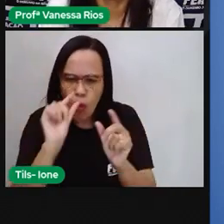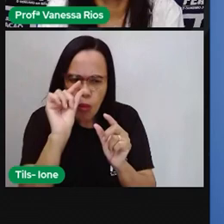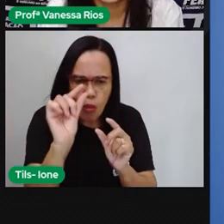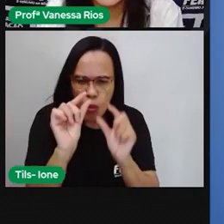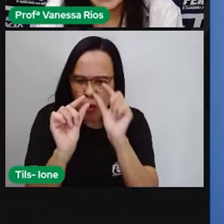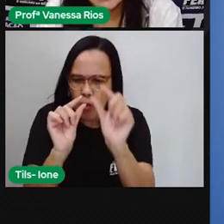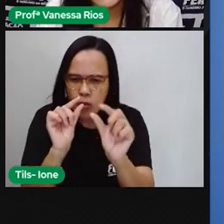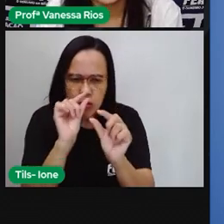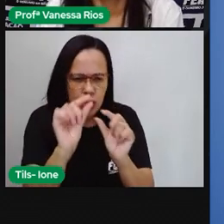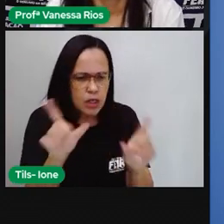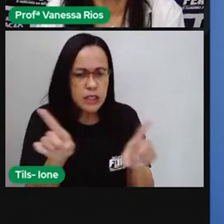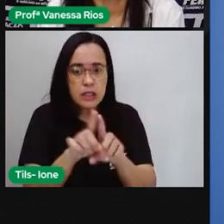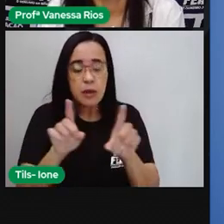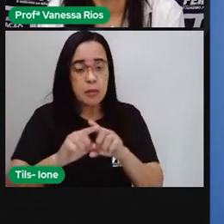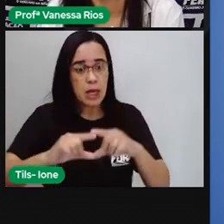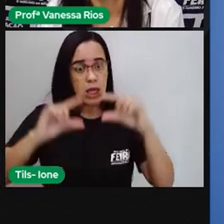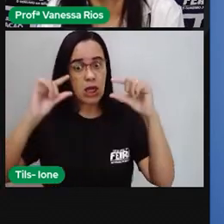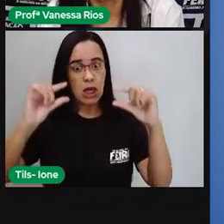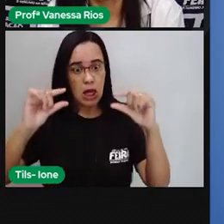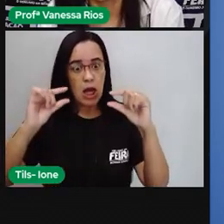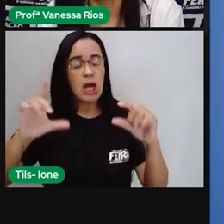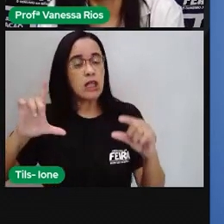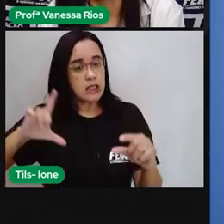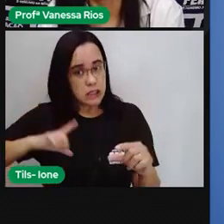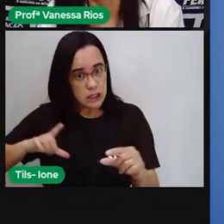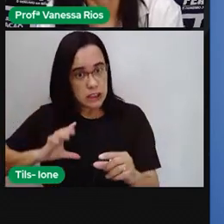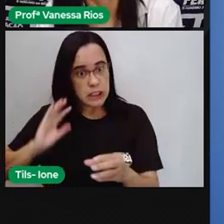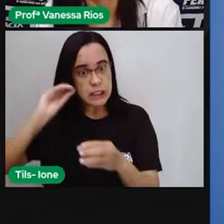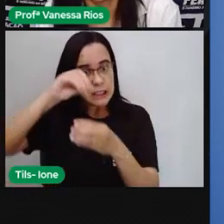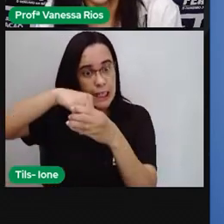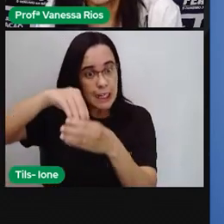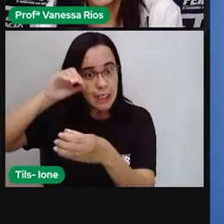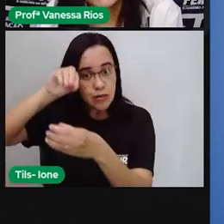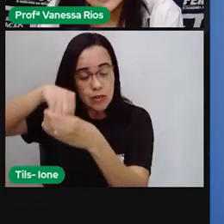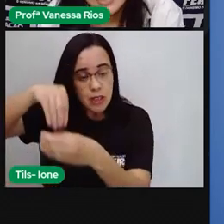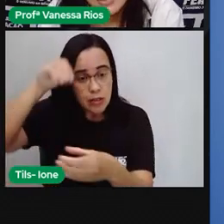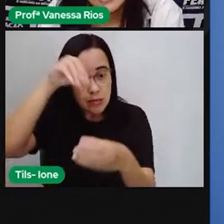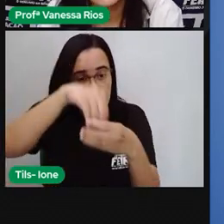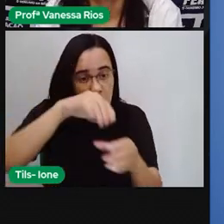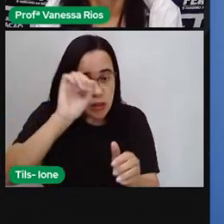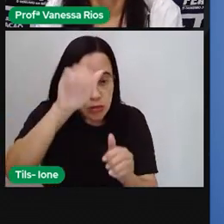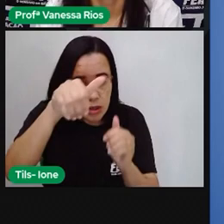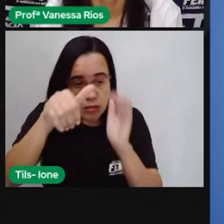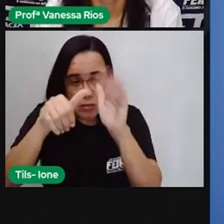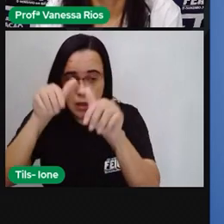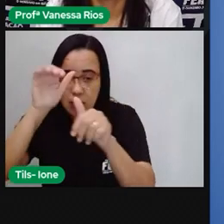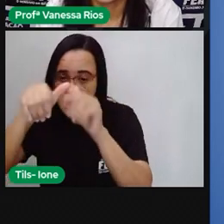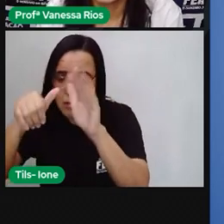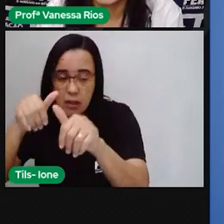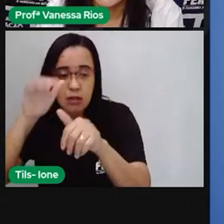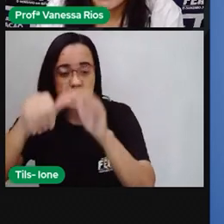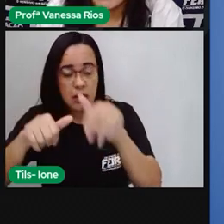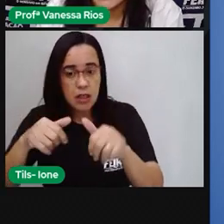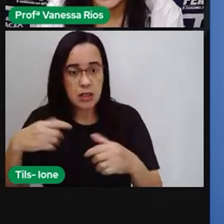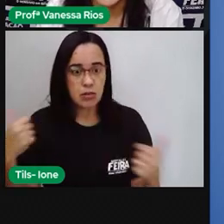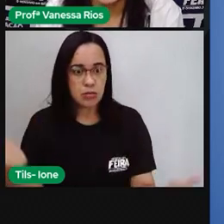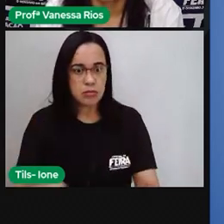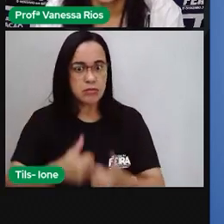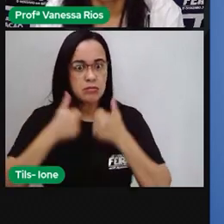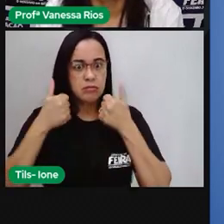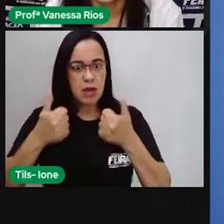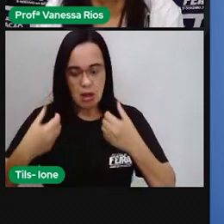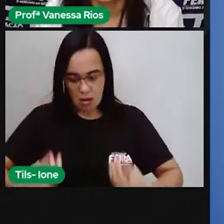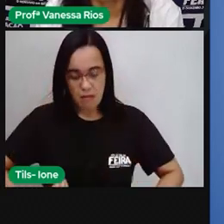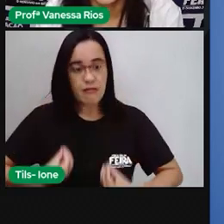grandes e pequenos, para que esses órgãos e tudo, nosso corpo, funcione e nos mantenha aí vivos, né?